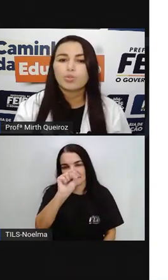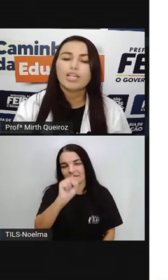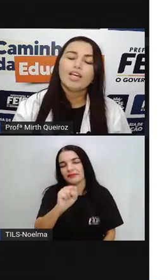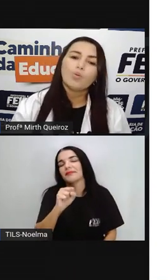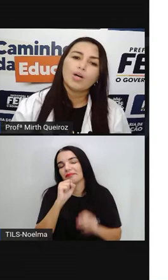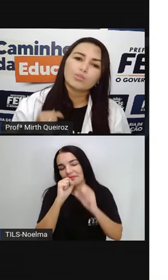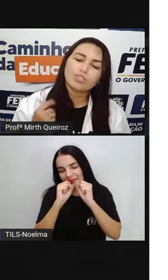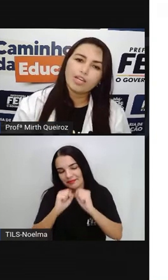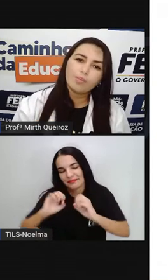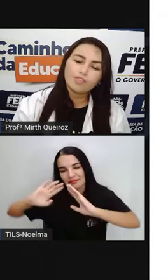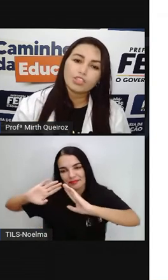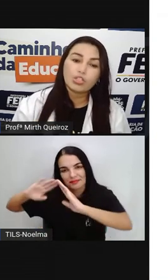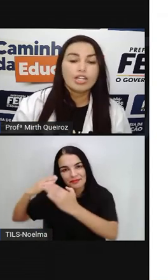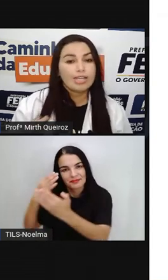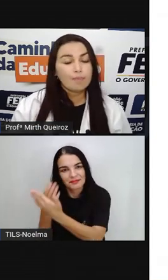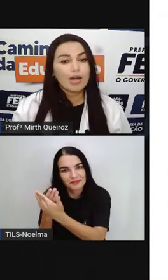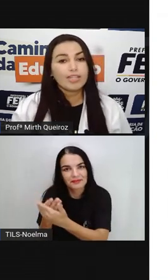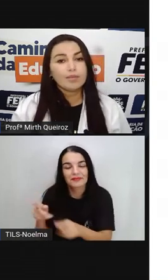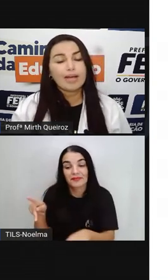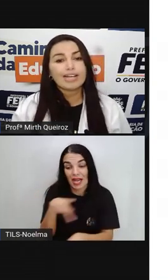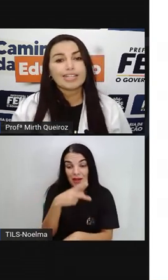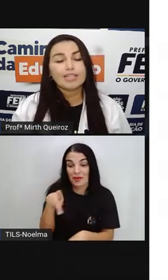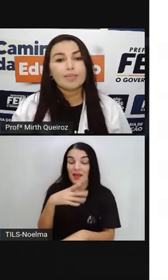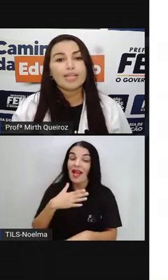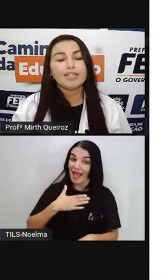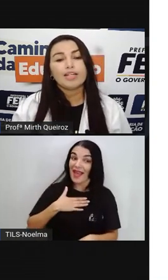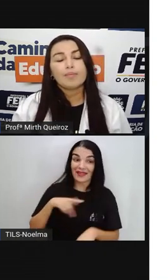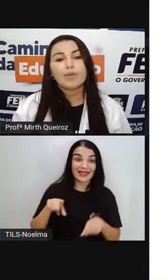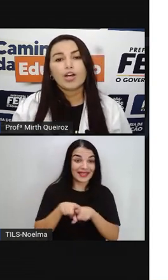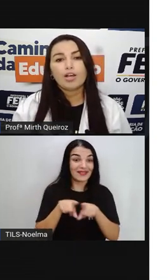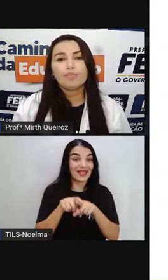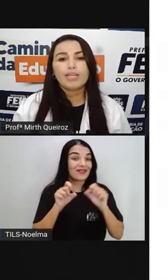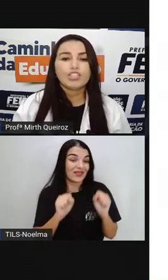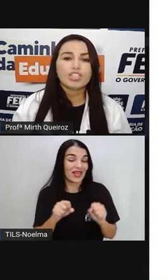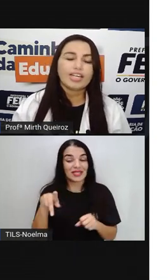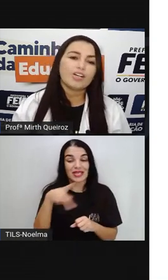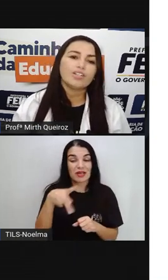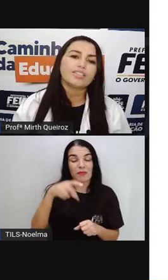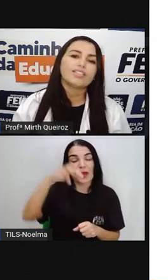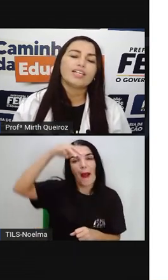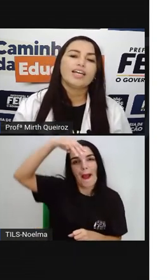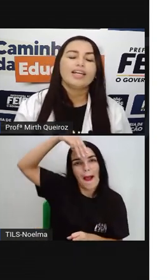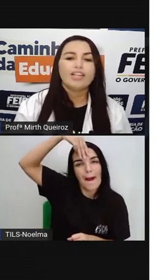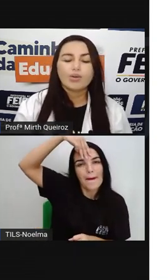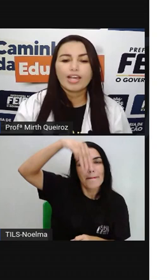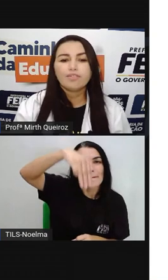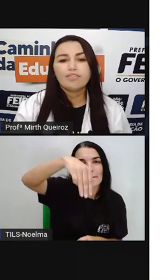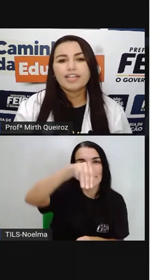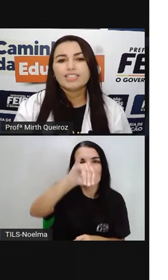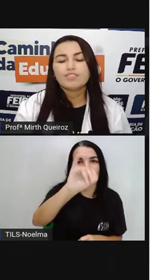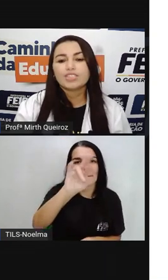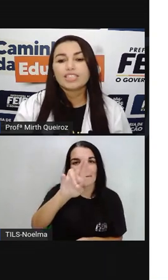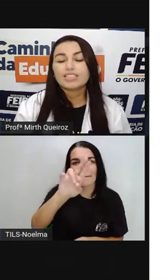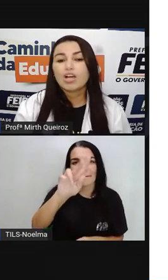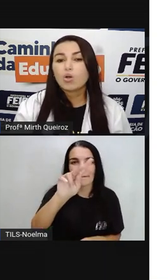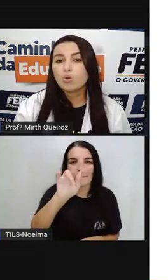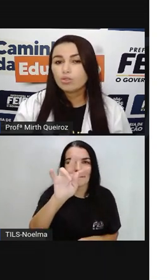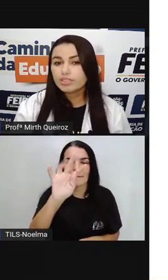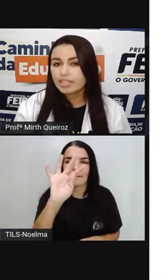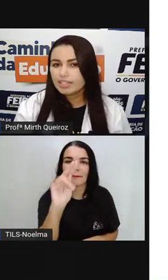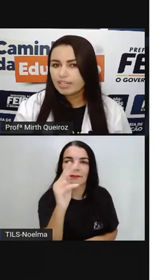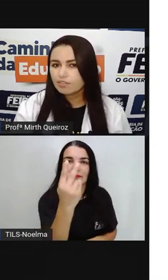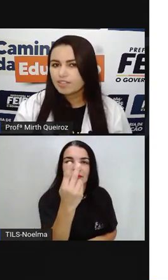a Seduc quanto o seu professor e podem me marcar também ProMirti Queiroz. E eu quero ver aí se vocês